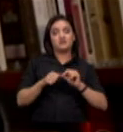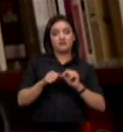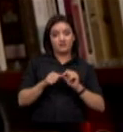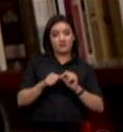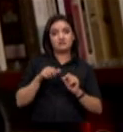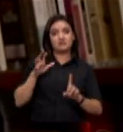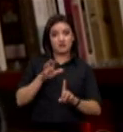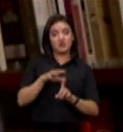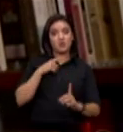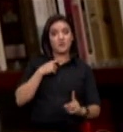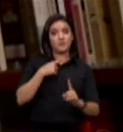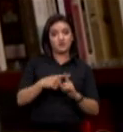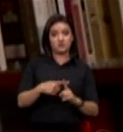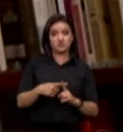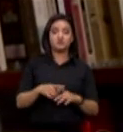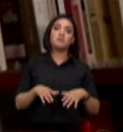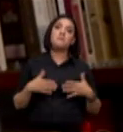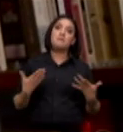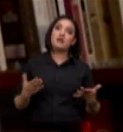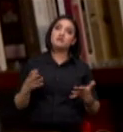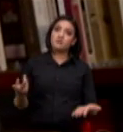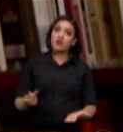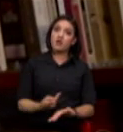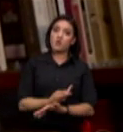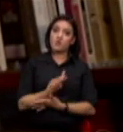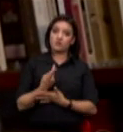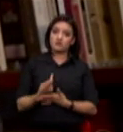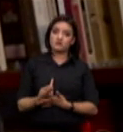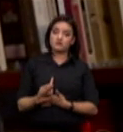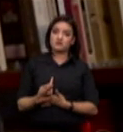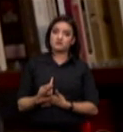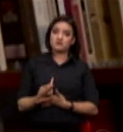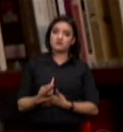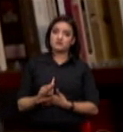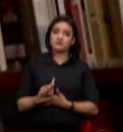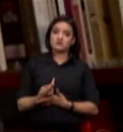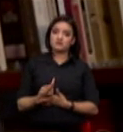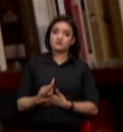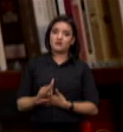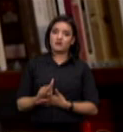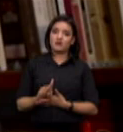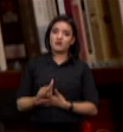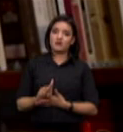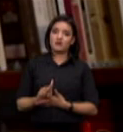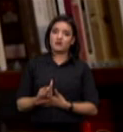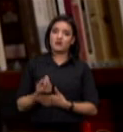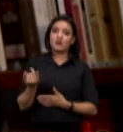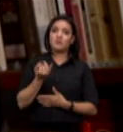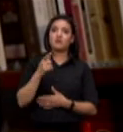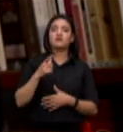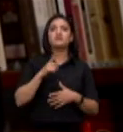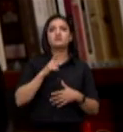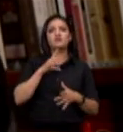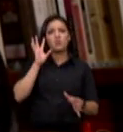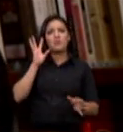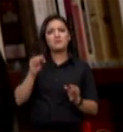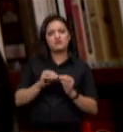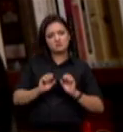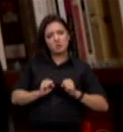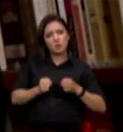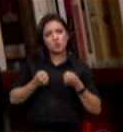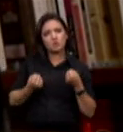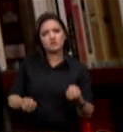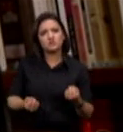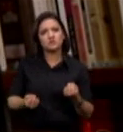Amazônia no entanto para isso ocorrer é fundamental que haja percepção do empenho do Estado e da